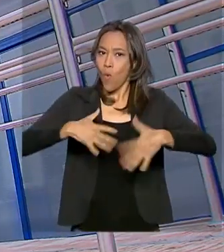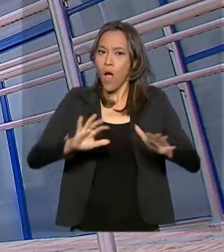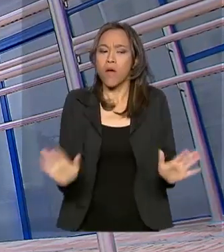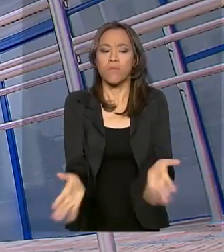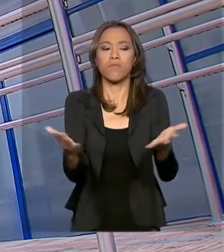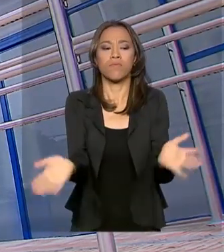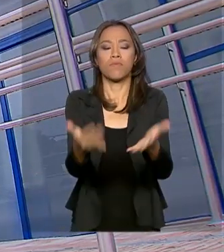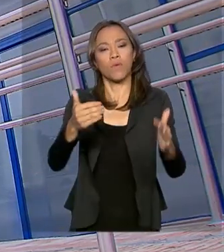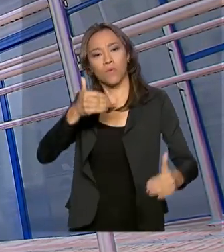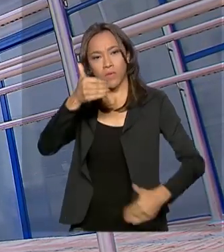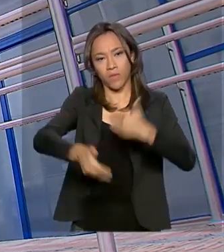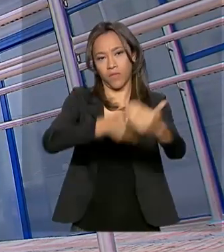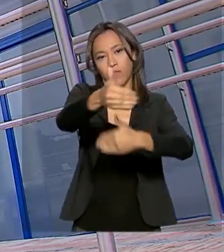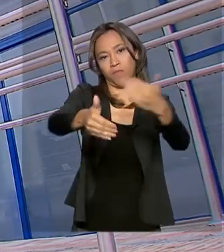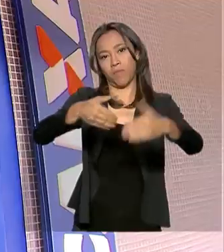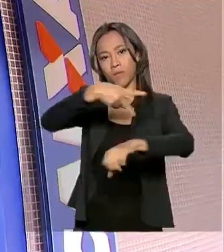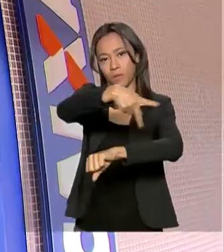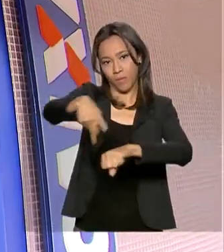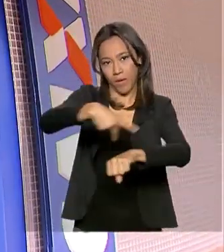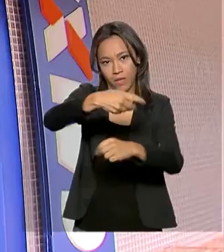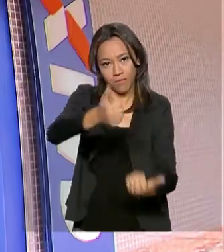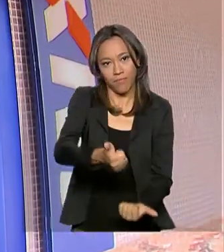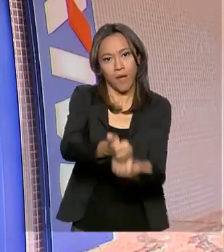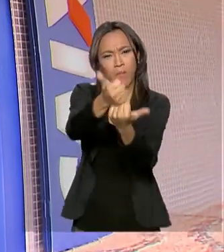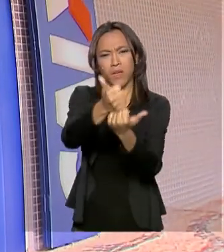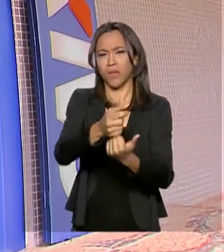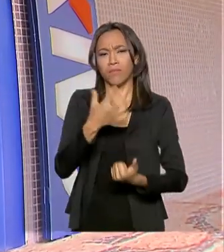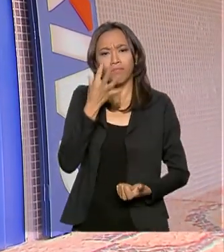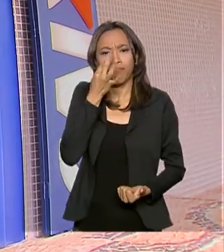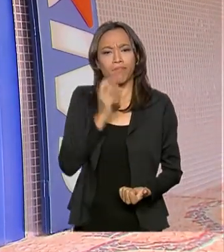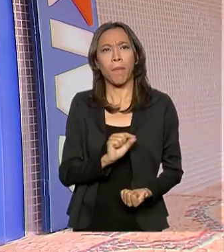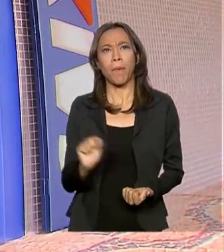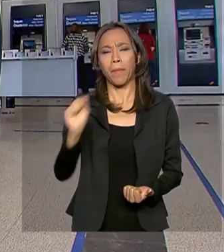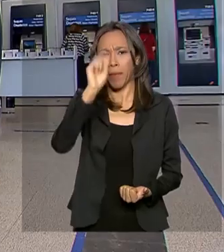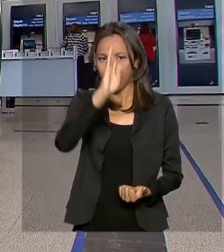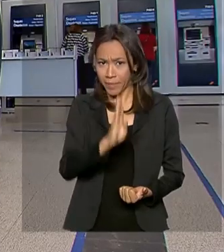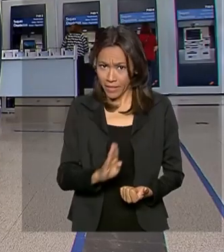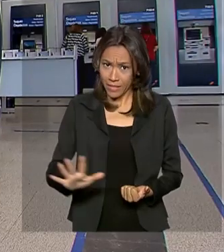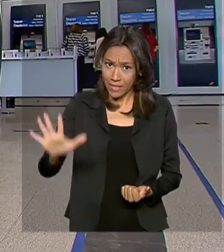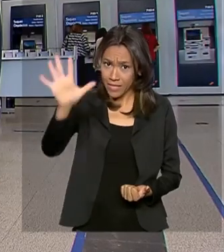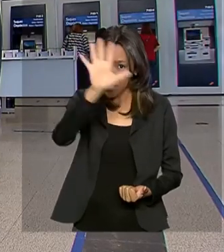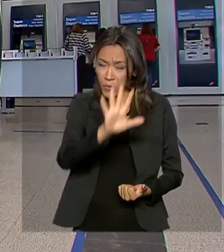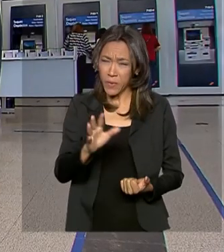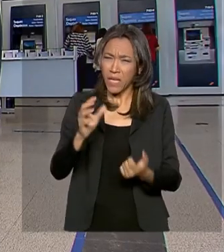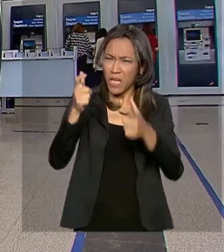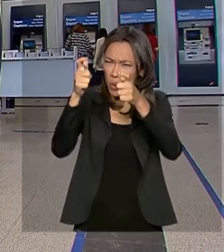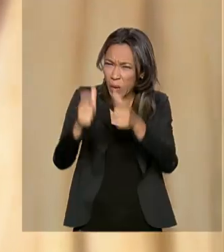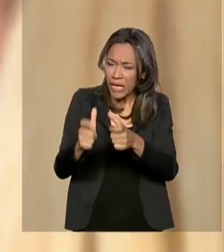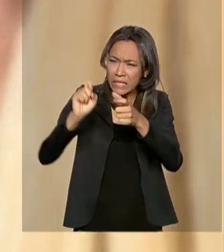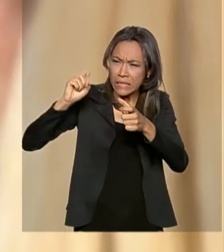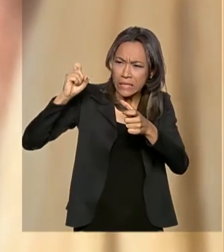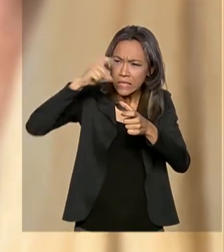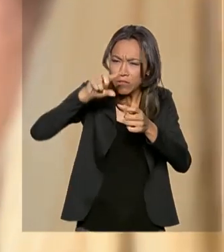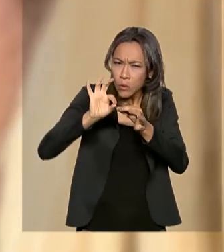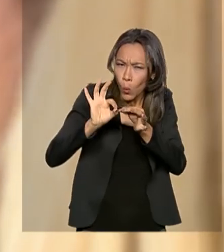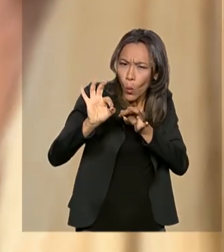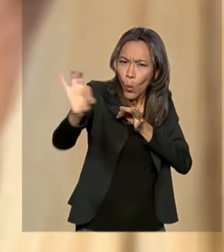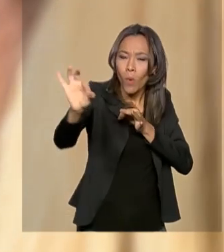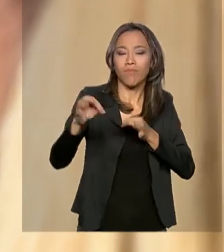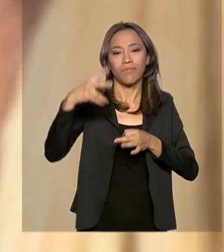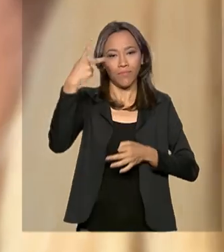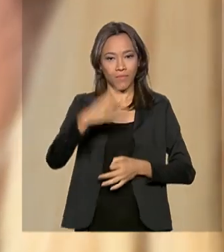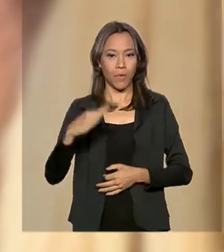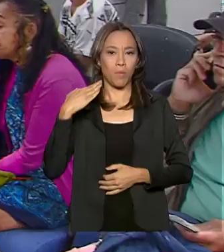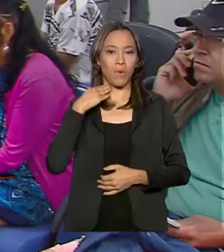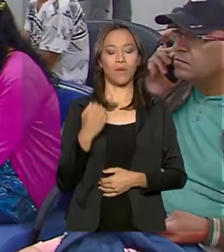desenvolvimento do país. Presente em todo o território nacional, com agências até nos locais mais remotos, a Caixa Econômica Federal